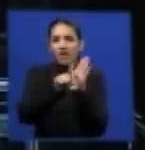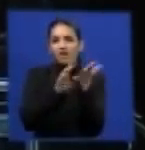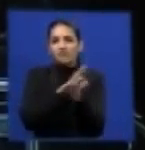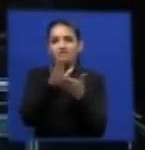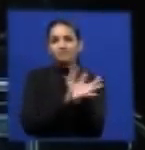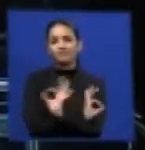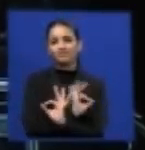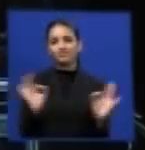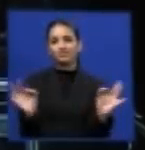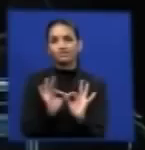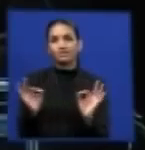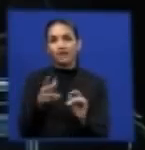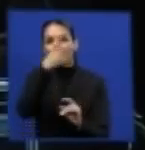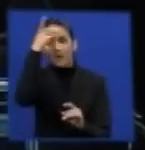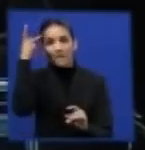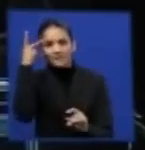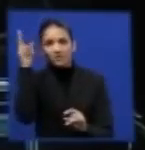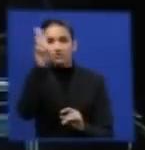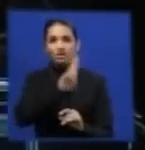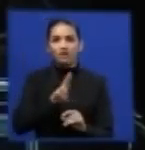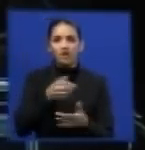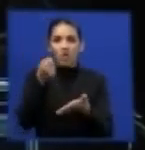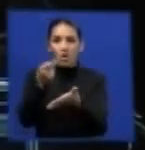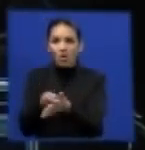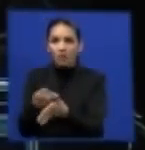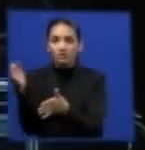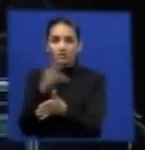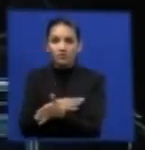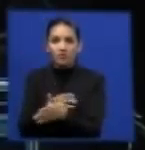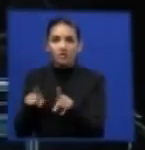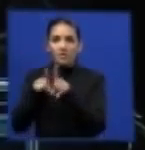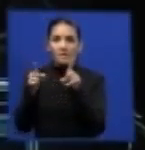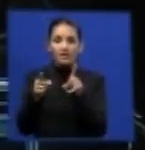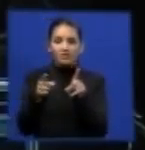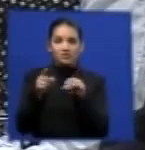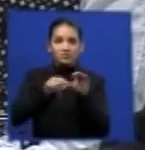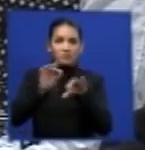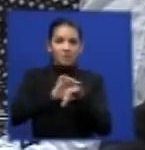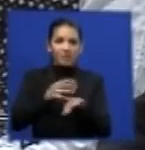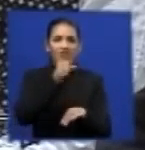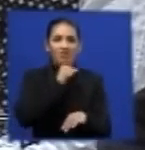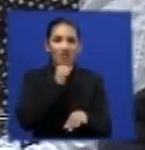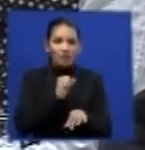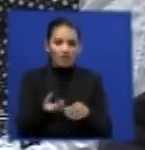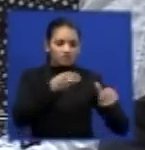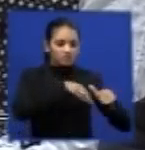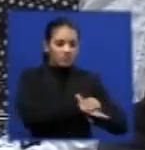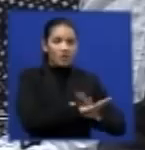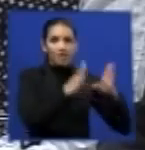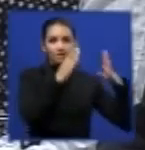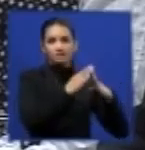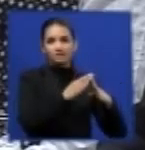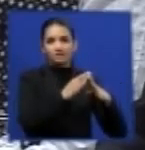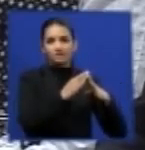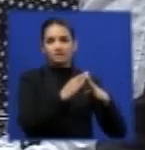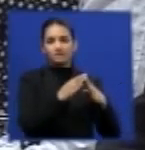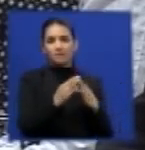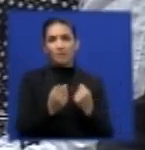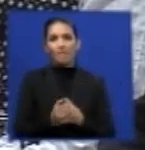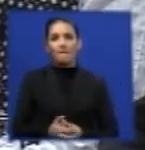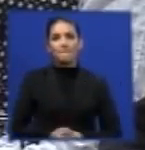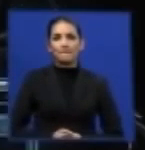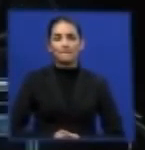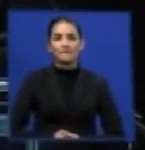Nesse exemplo também, 3 milhões e 700 mil pneus estão em poder de sucateiros, que também,